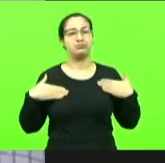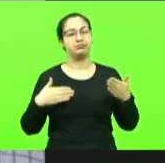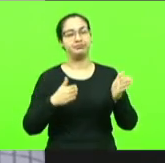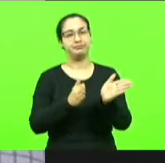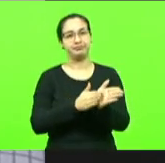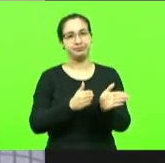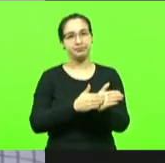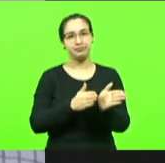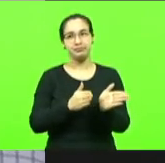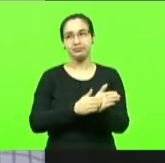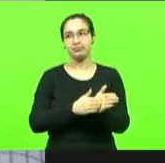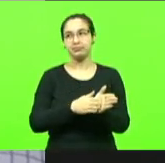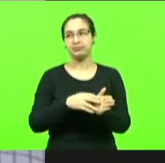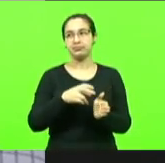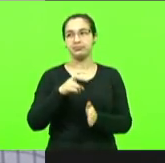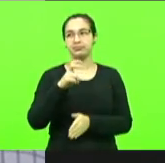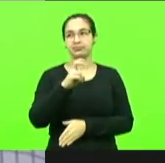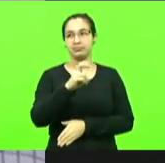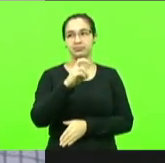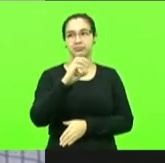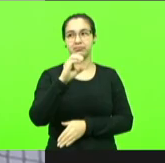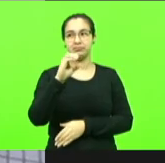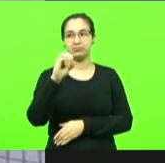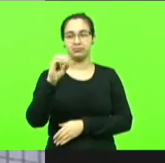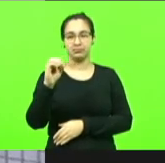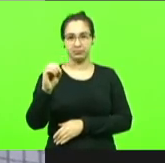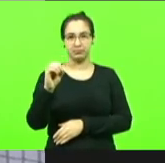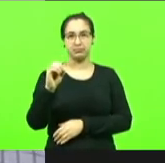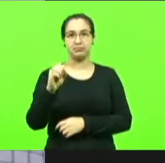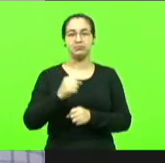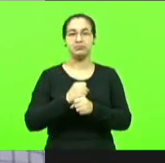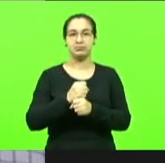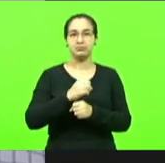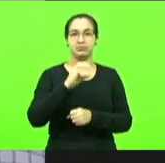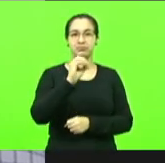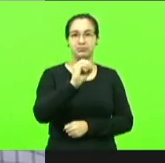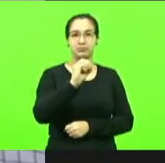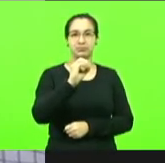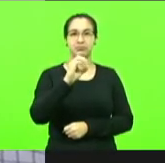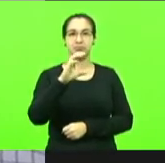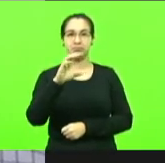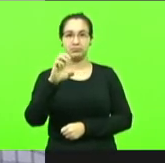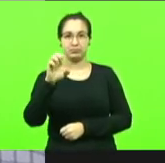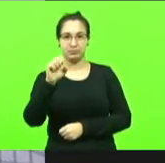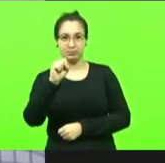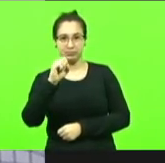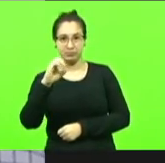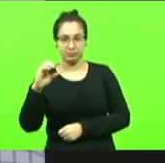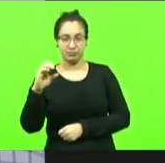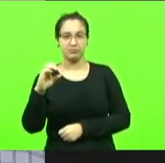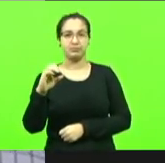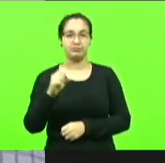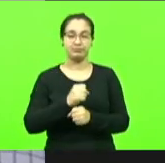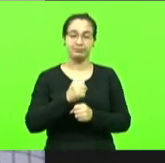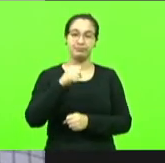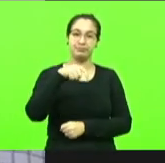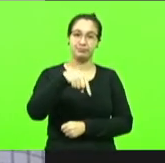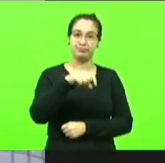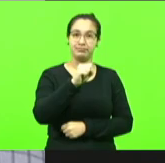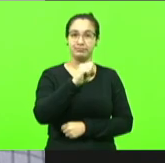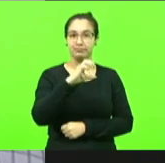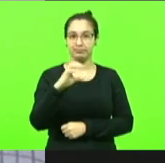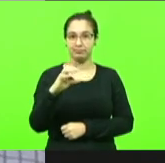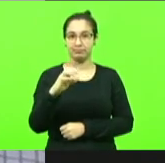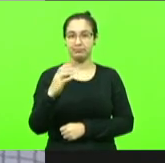aos 50 anos da Osesc em Santa Catarina eu me lembro que quando bem jovem nós